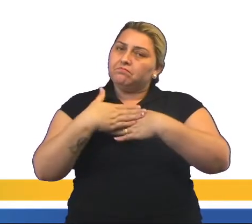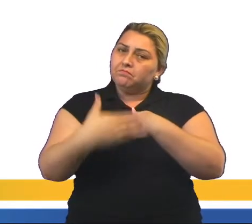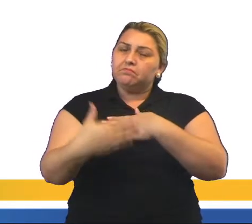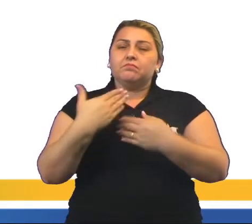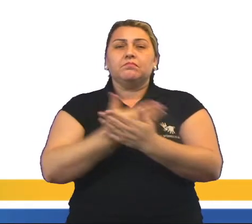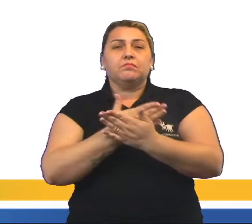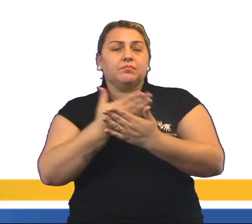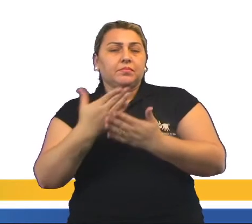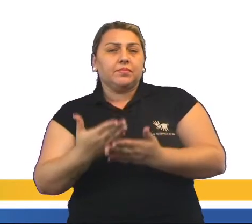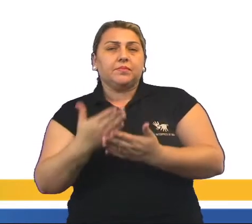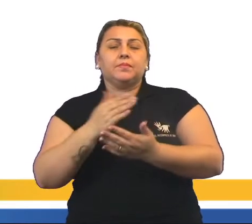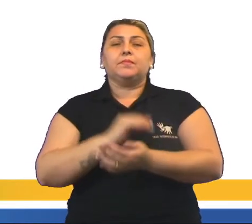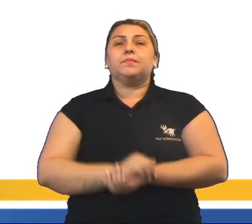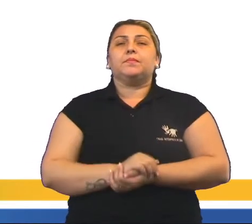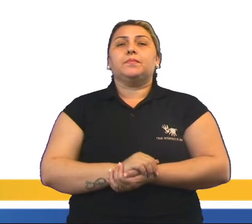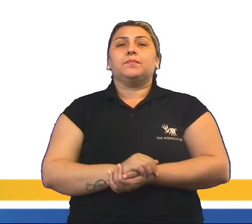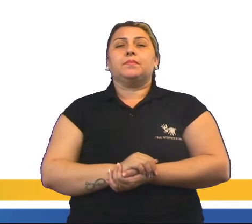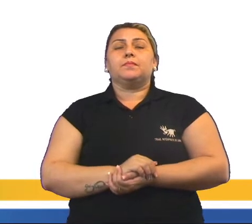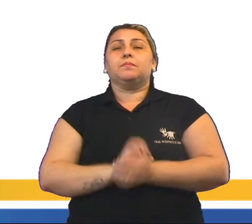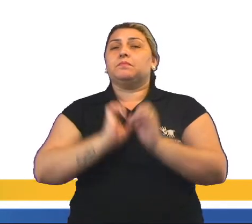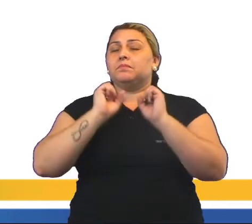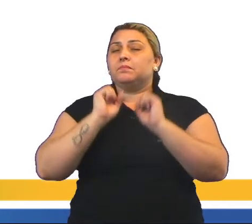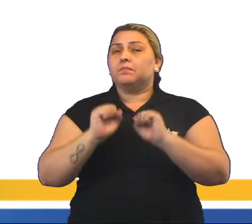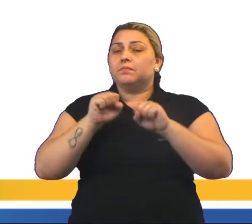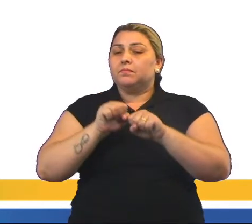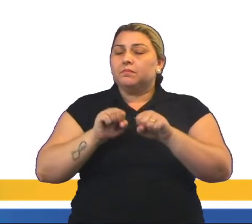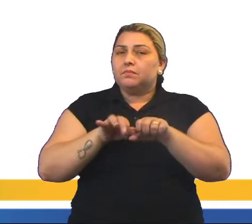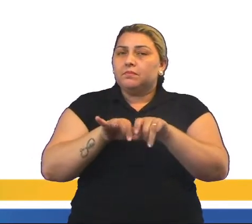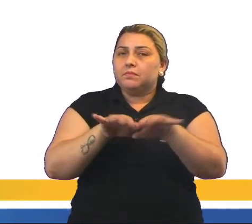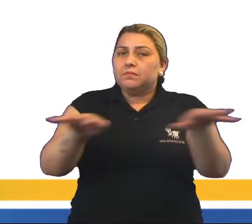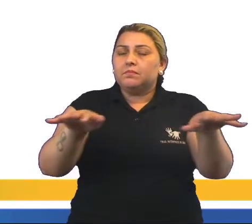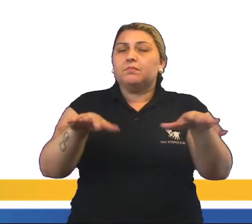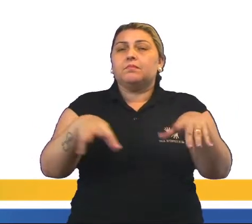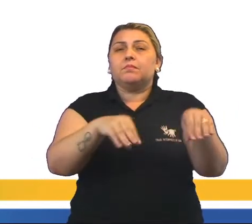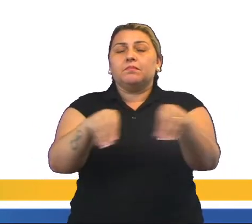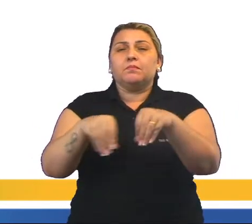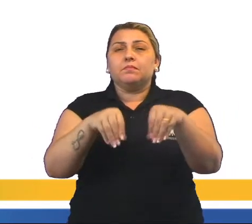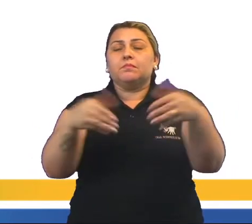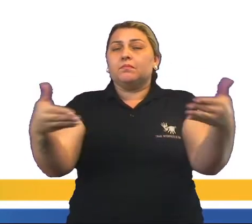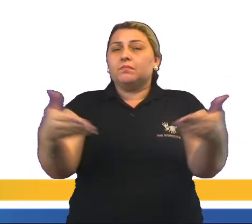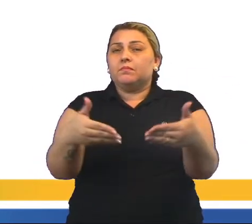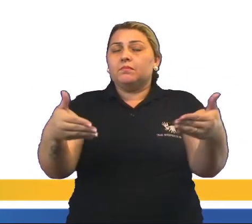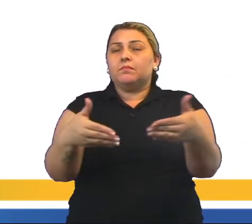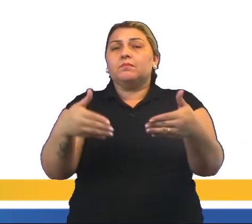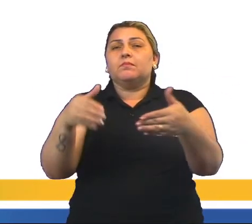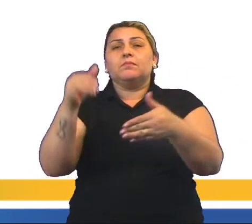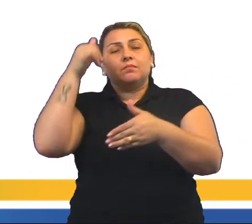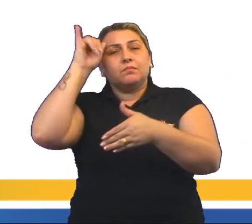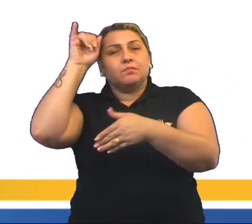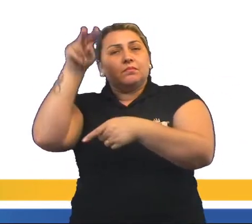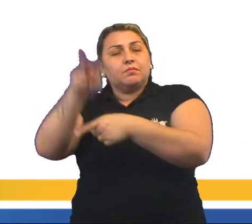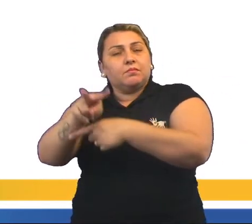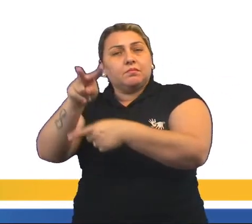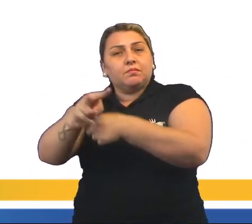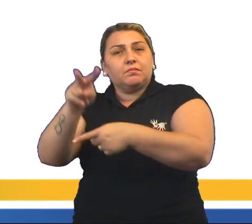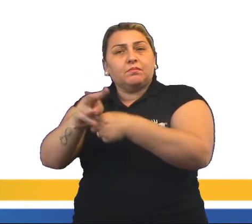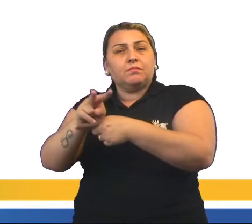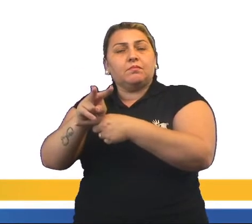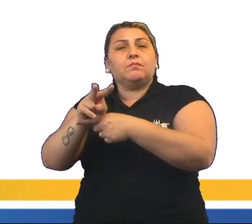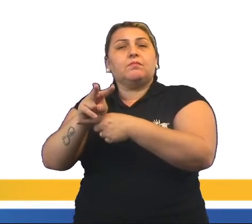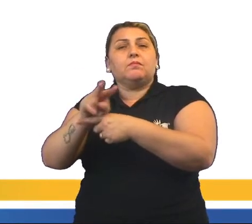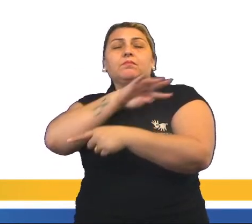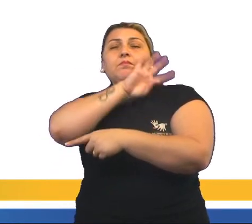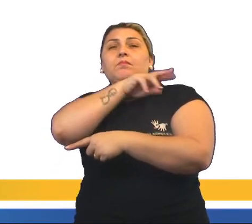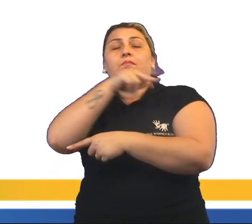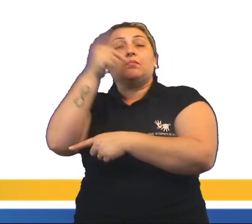começou essa... eles puderam se expandir no território. Vamos falar agora sobre a pecuária sulista. Por